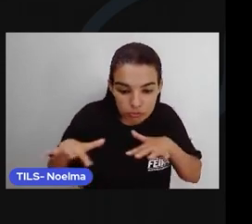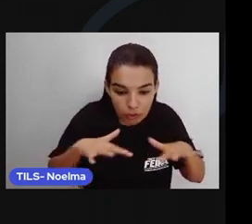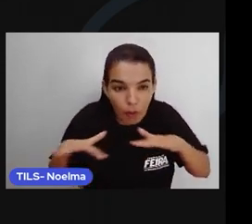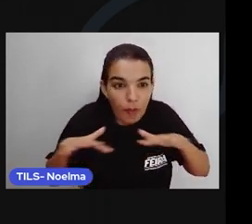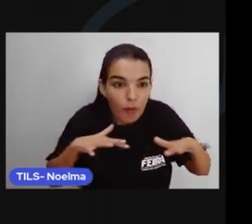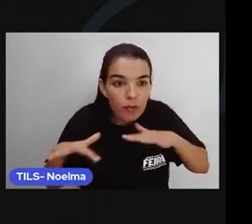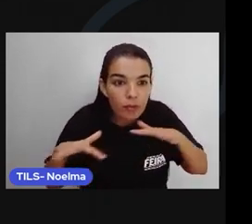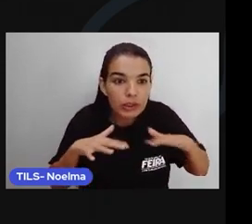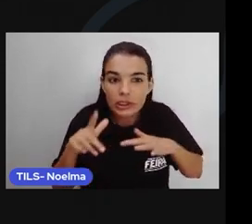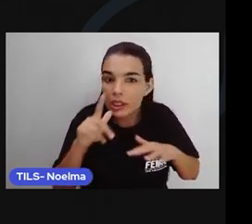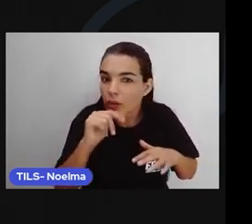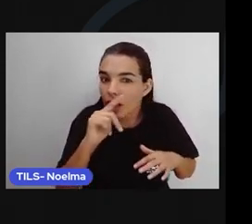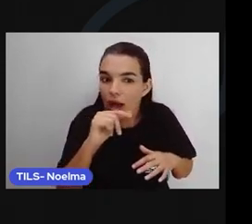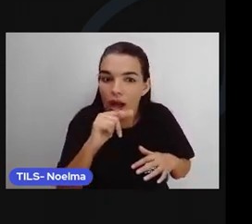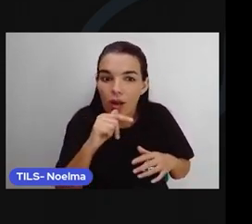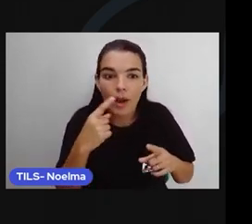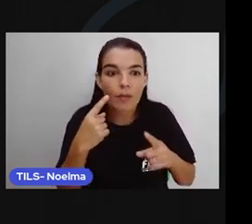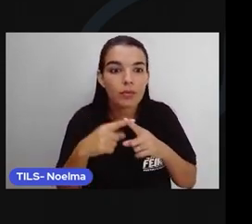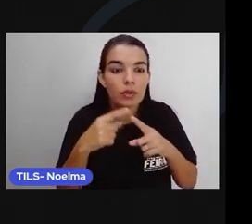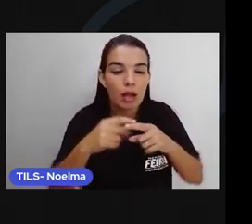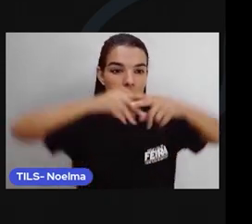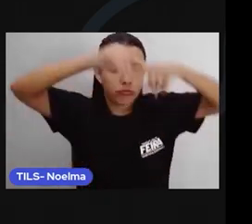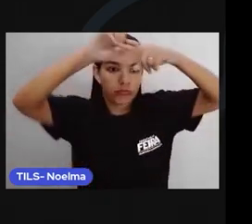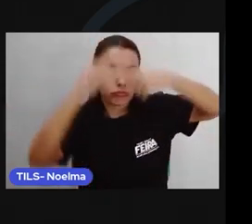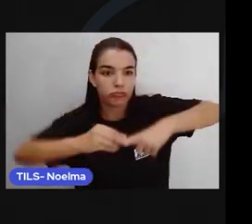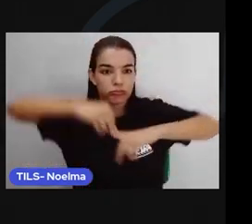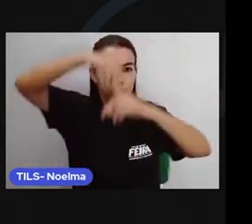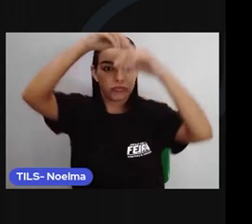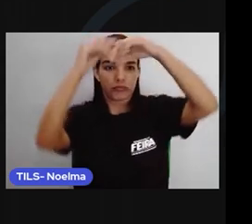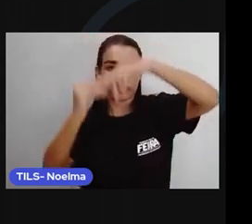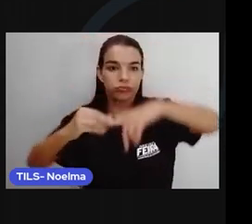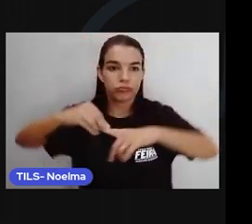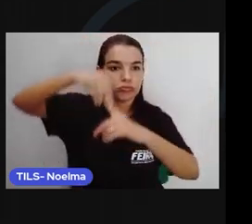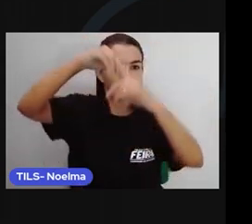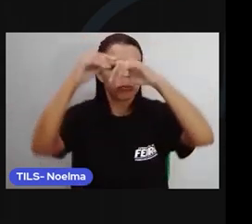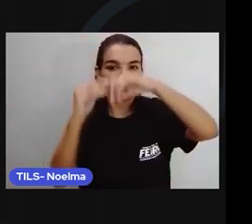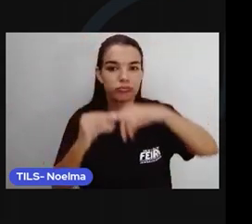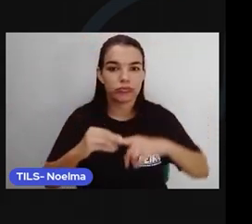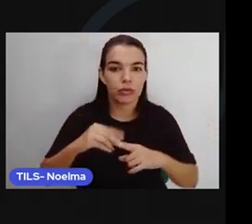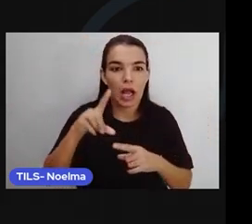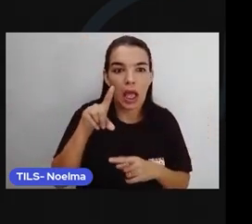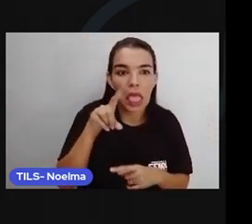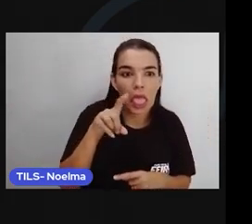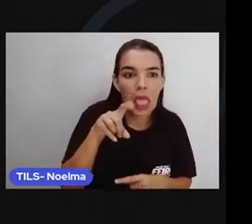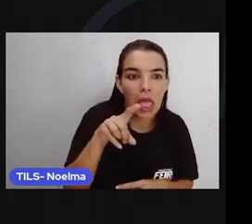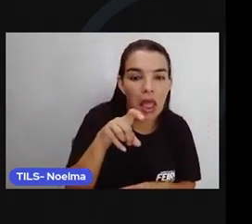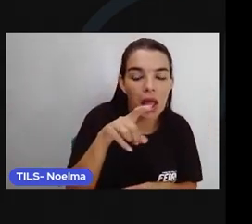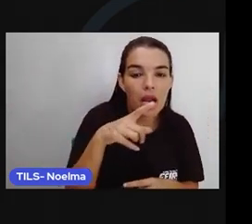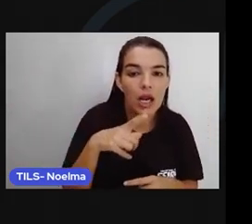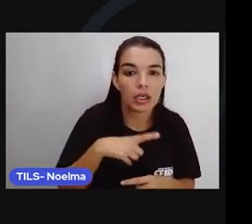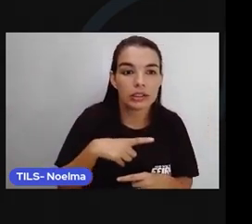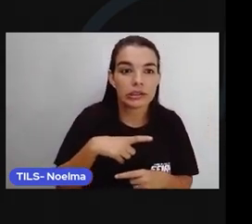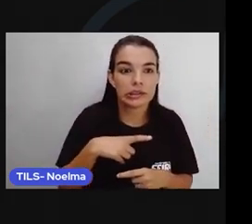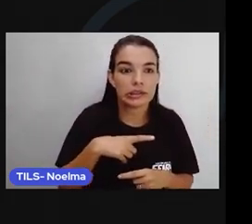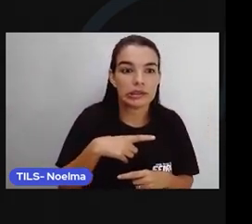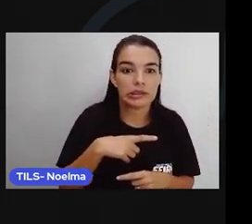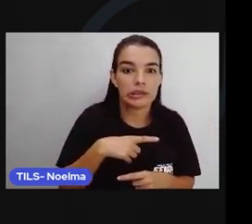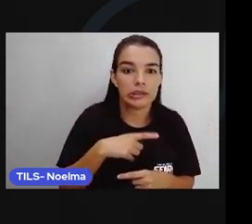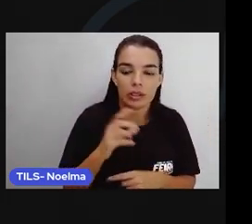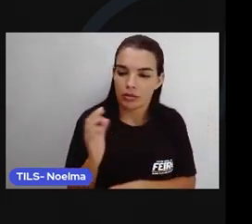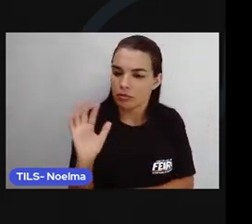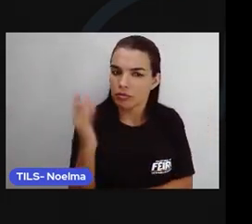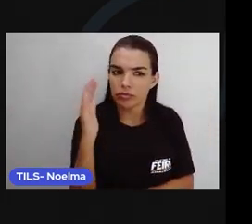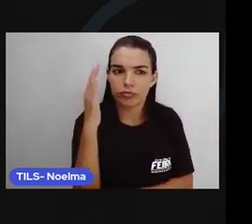Ou era o rabo do bicho Era lá no fundo do rio Ou era gás sendo liberado Dos poços de petróleo